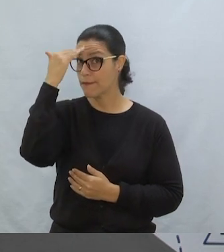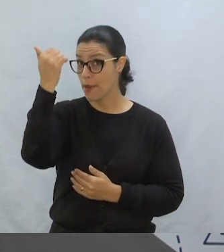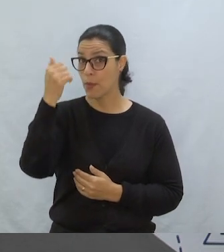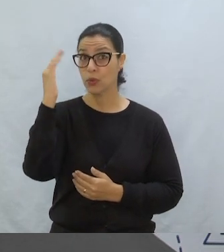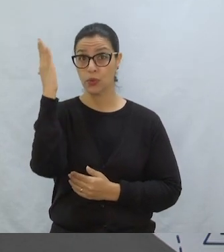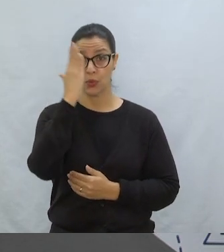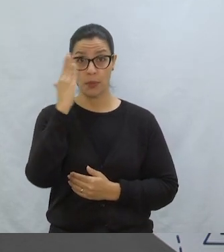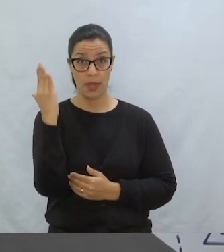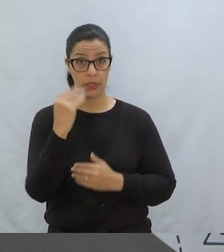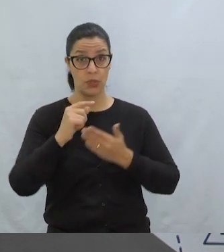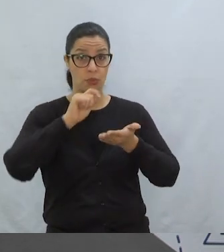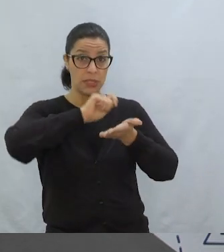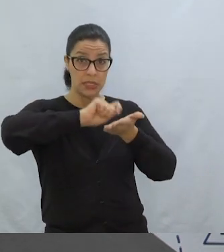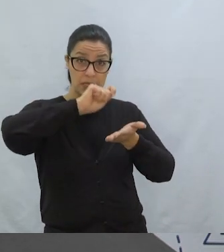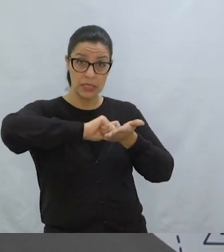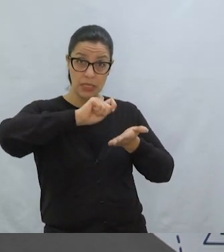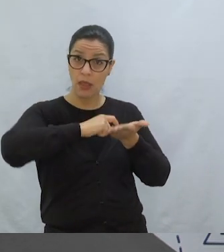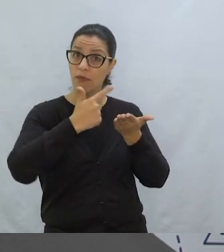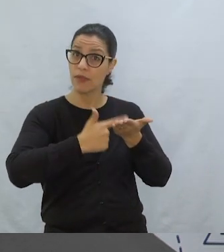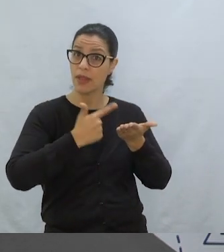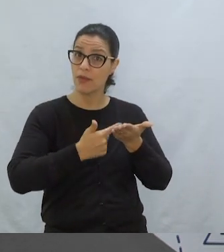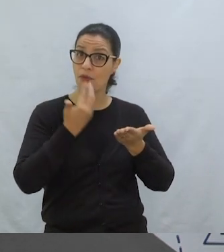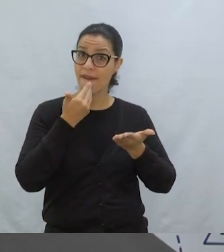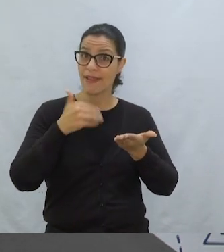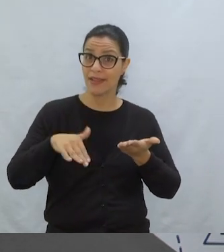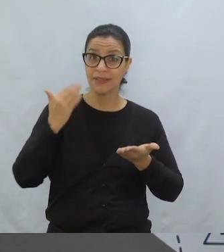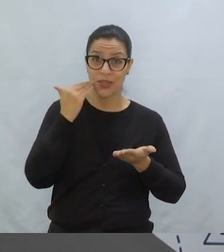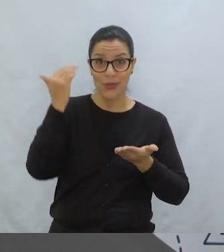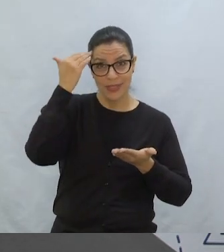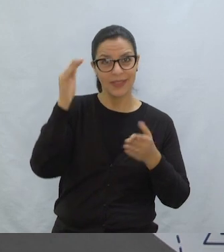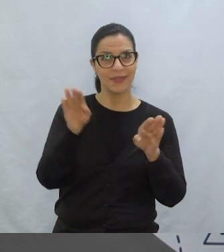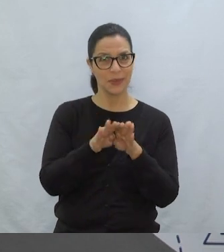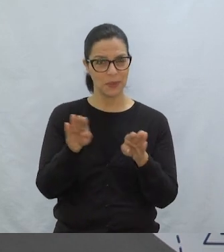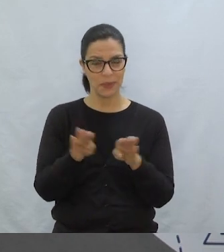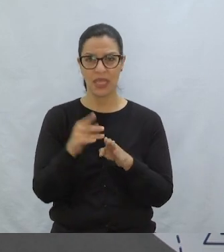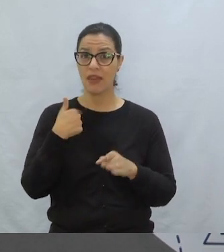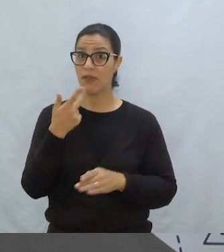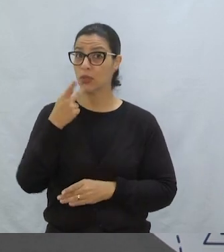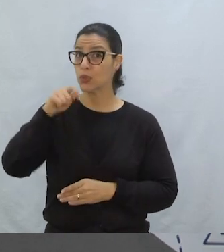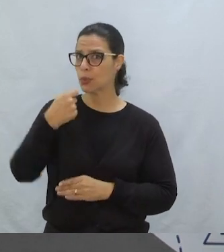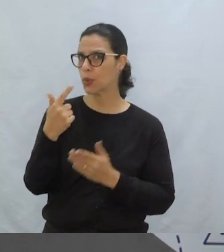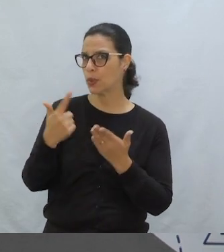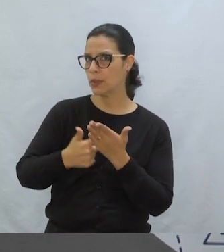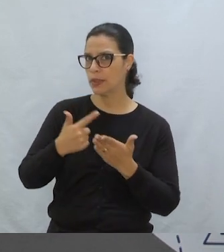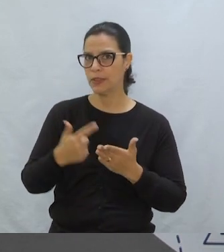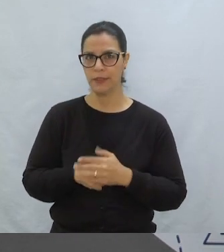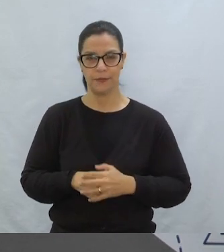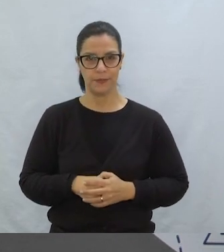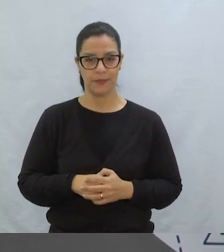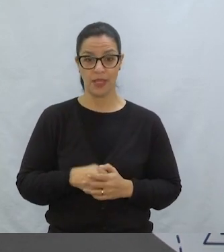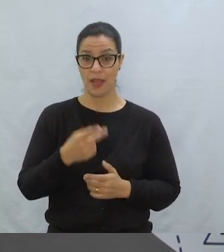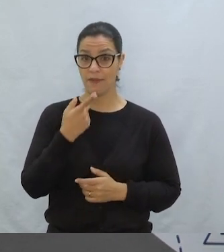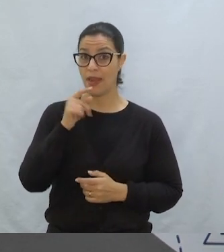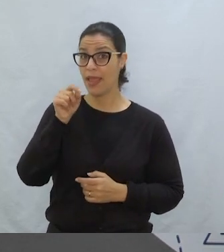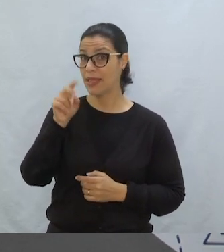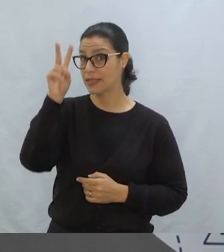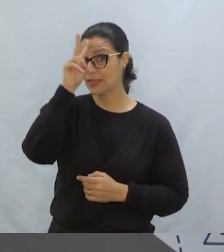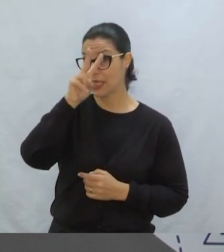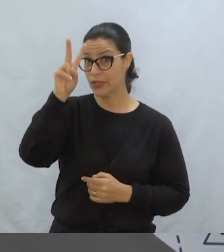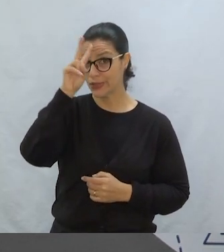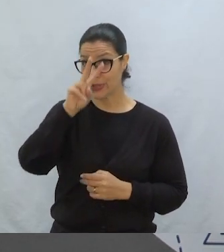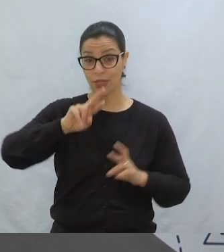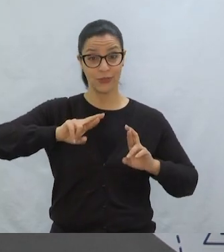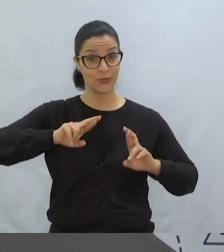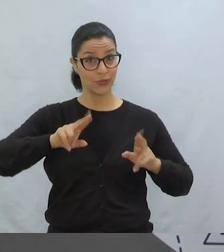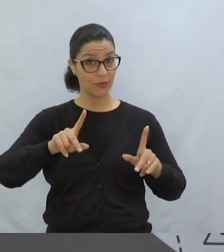escritor brasileiro De literatura infantil e juvenil também E ele diz o seguinte a respeito deste livro Eis